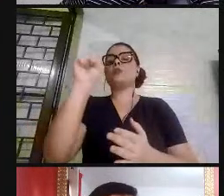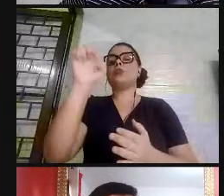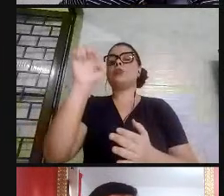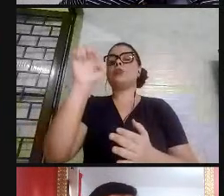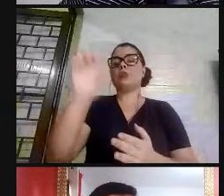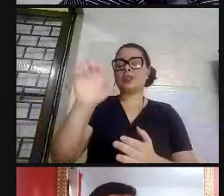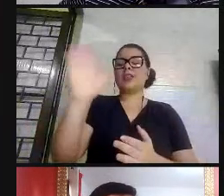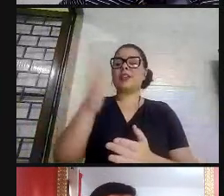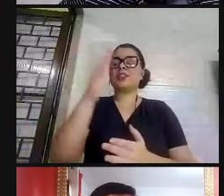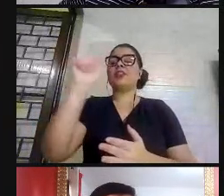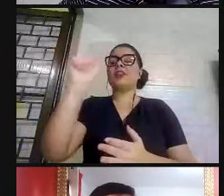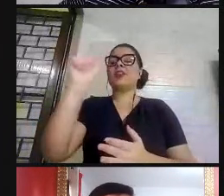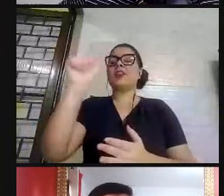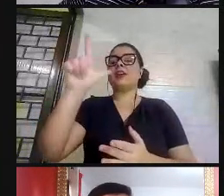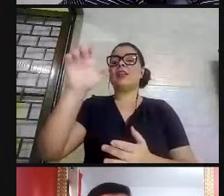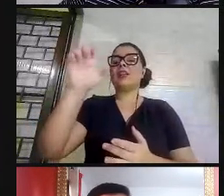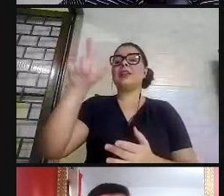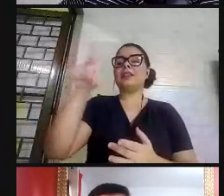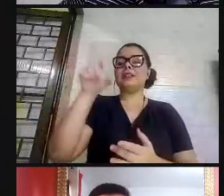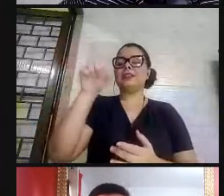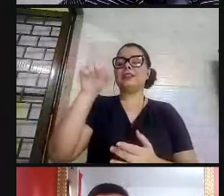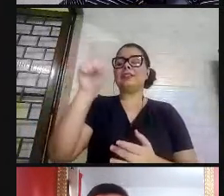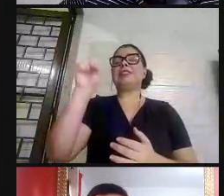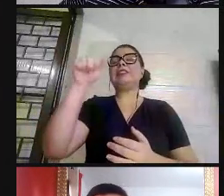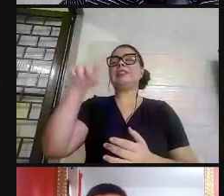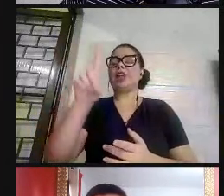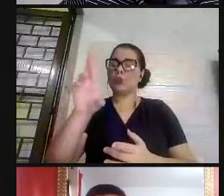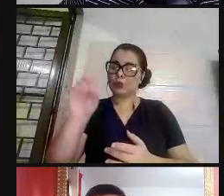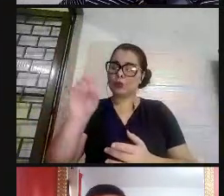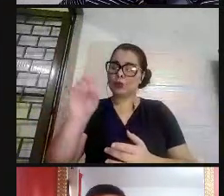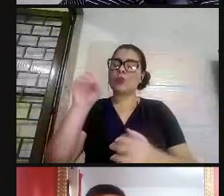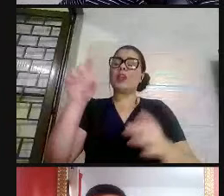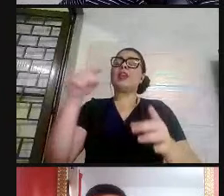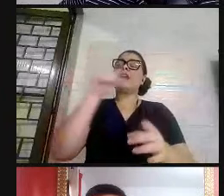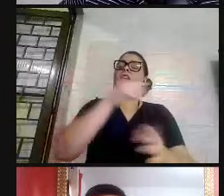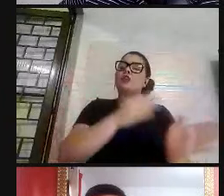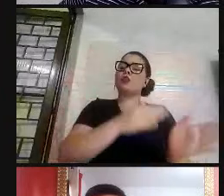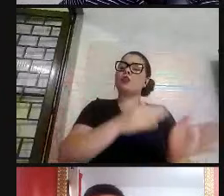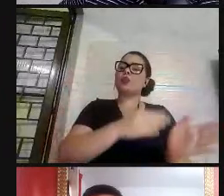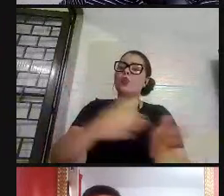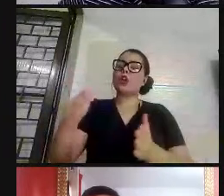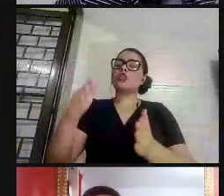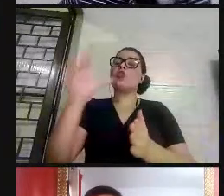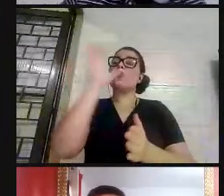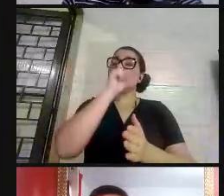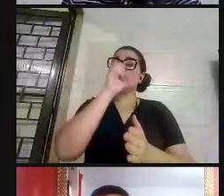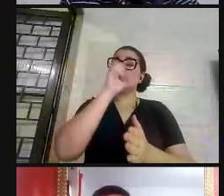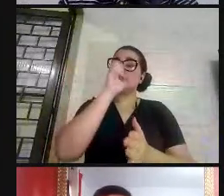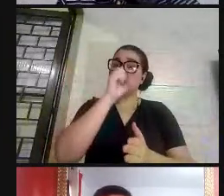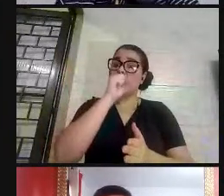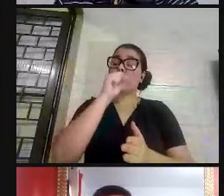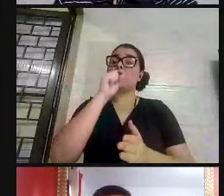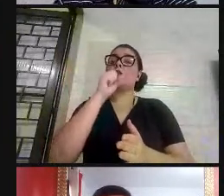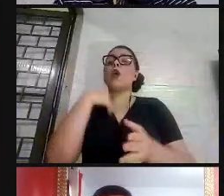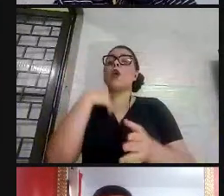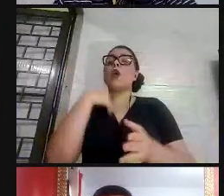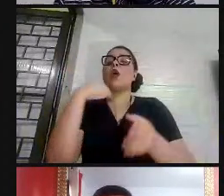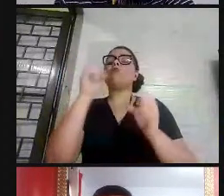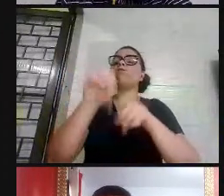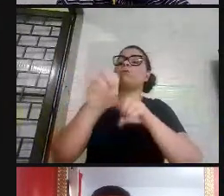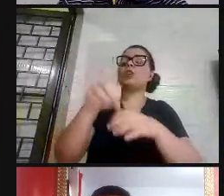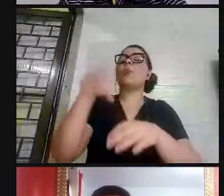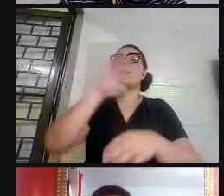Escola da Mangueira. E aos sábados eu leciono também português em redação lá no curso